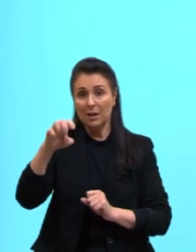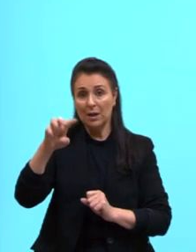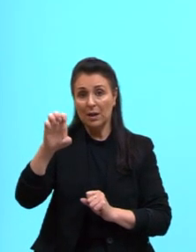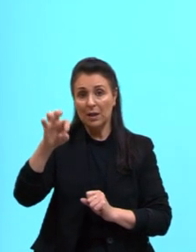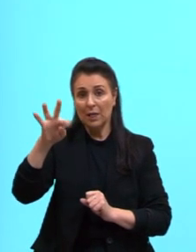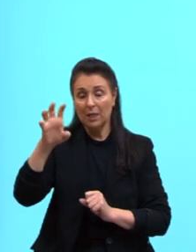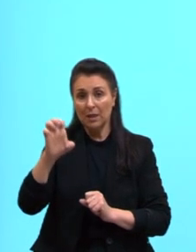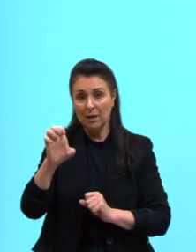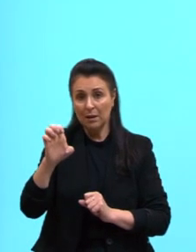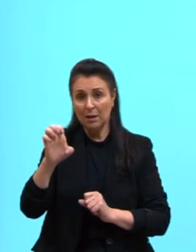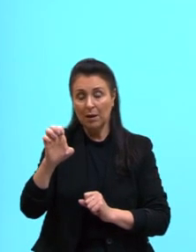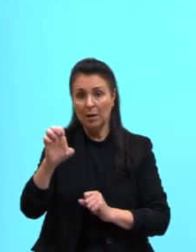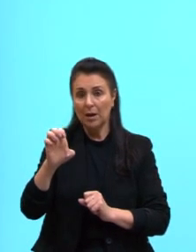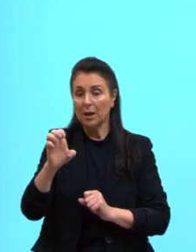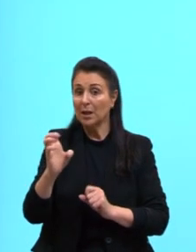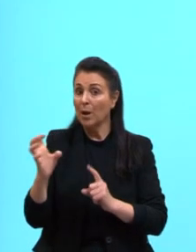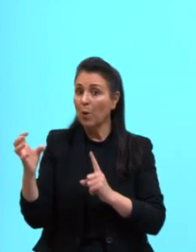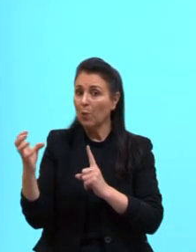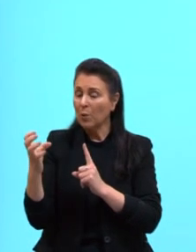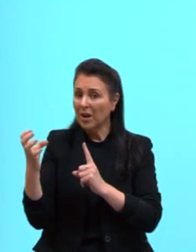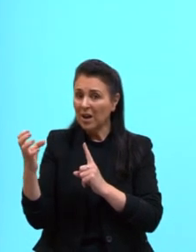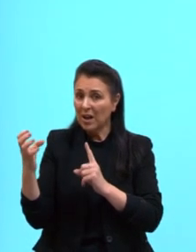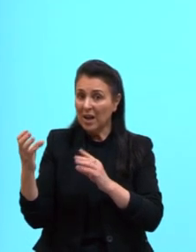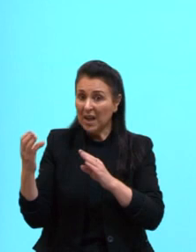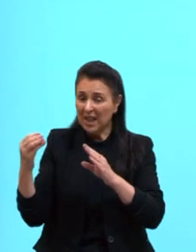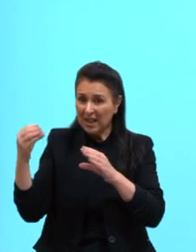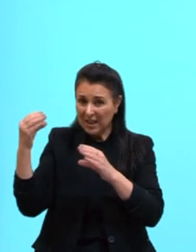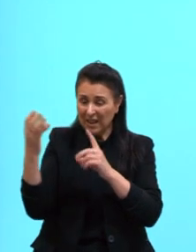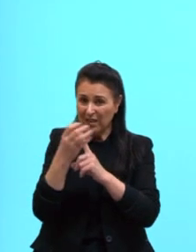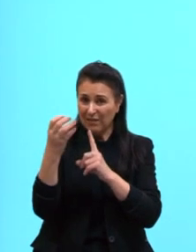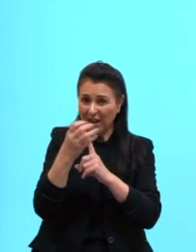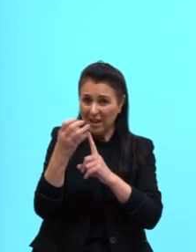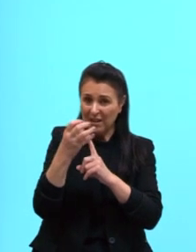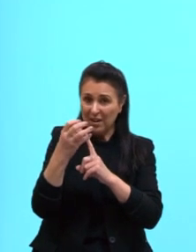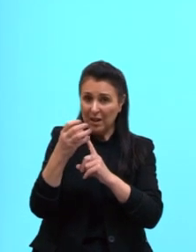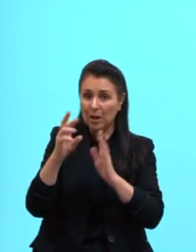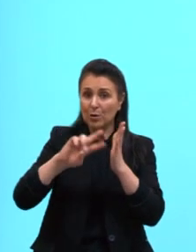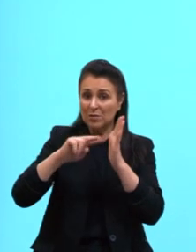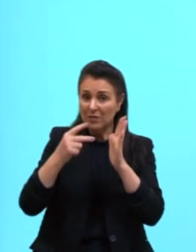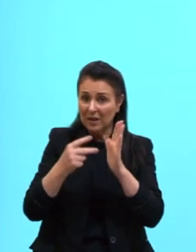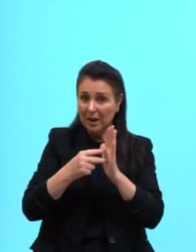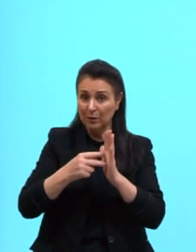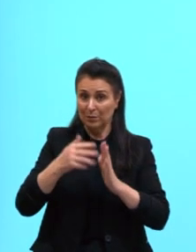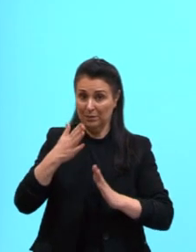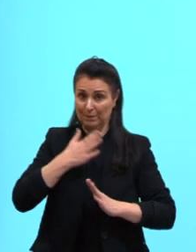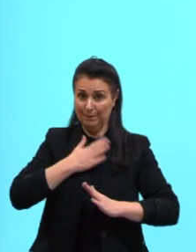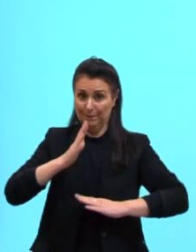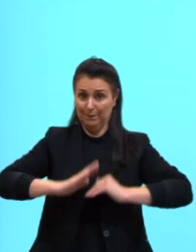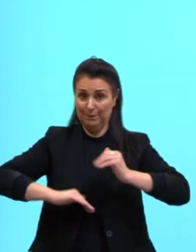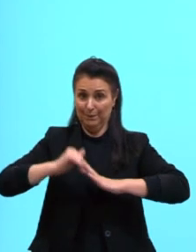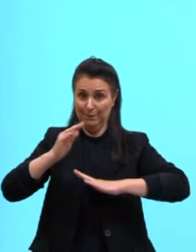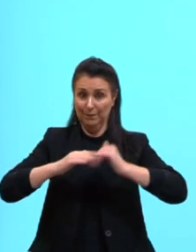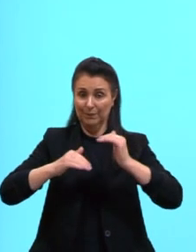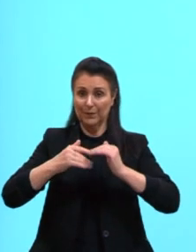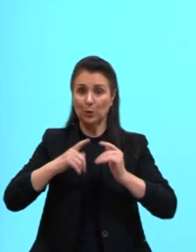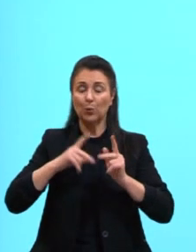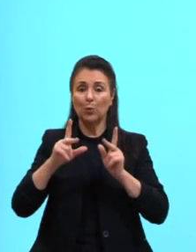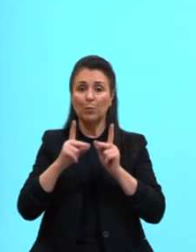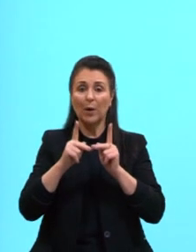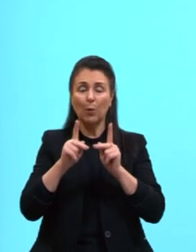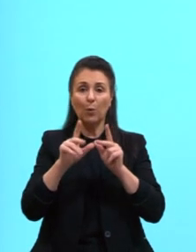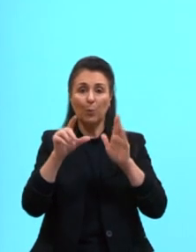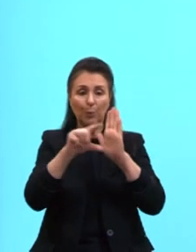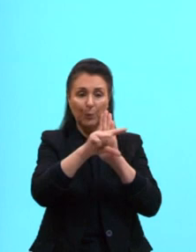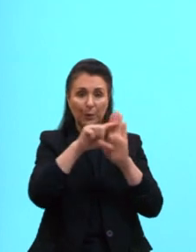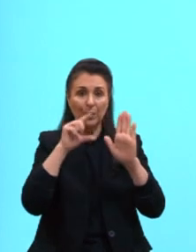significado de origem proposto pela minha construção ali, pela construção do meu período dentro